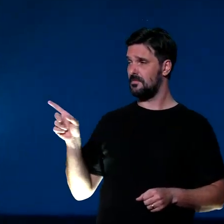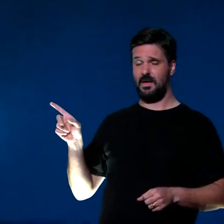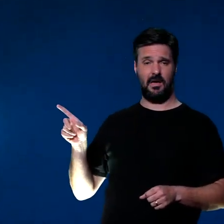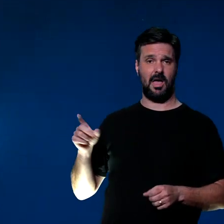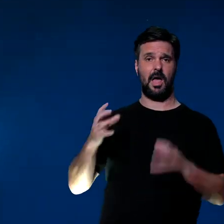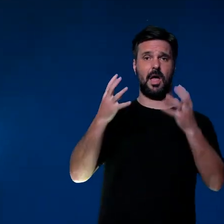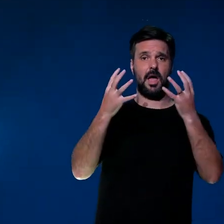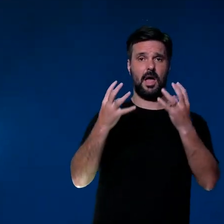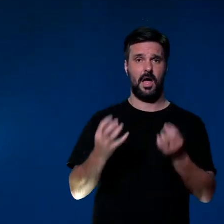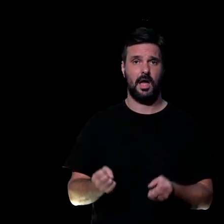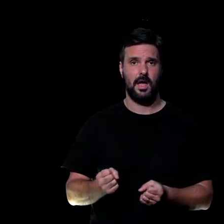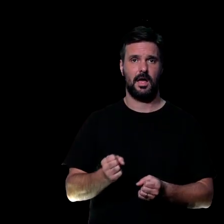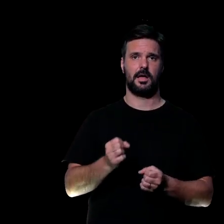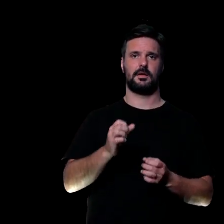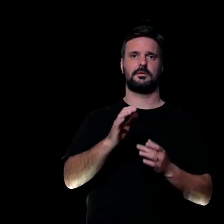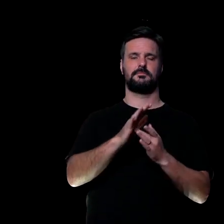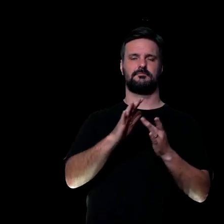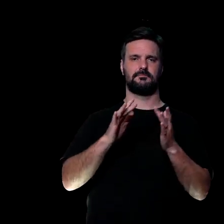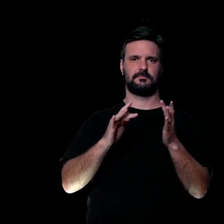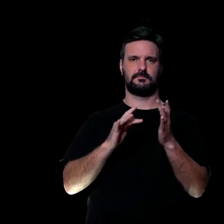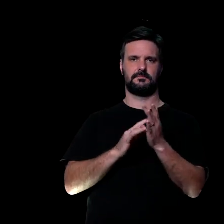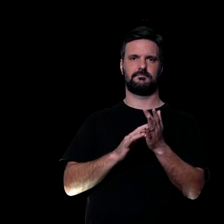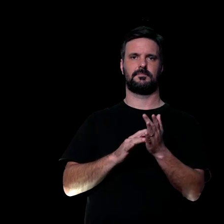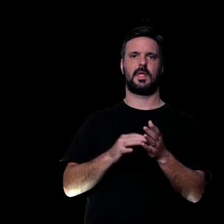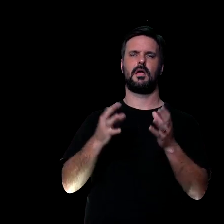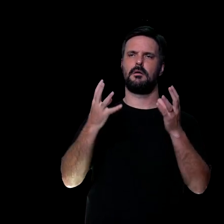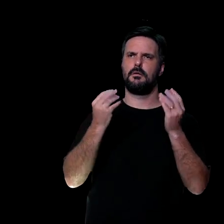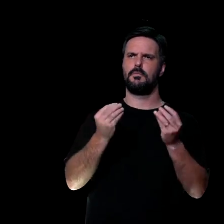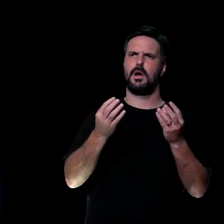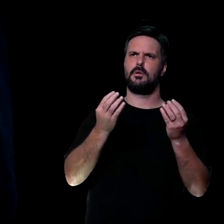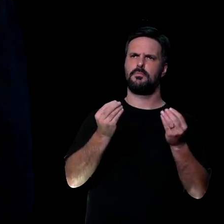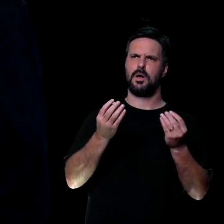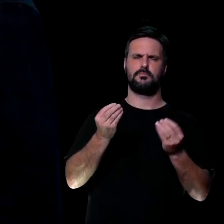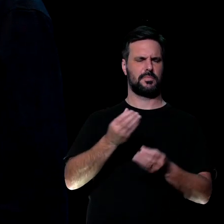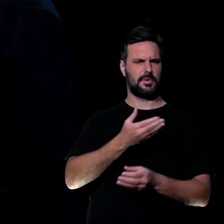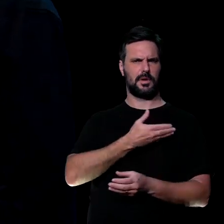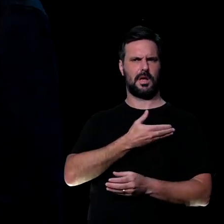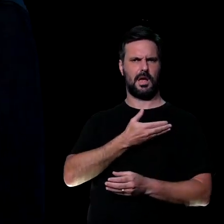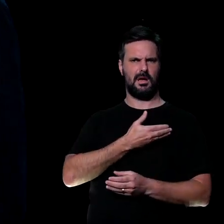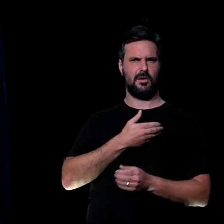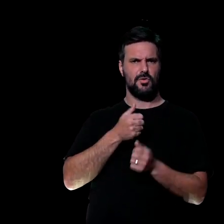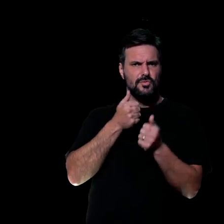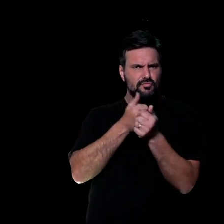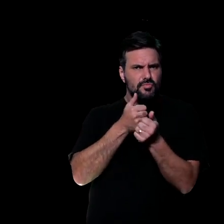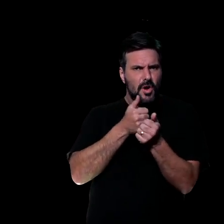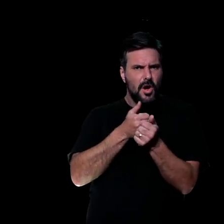e nesses 15 anos, muitos não permaneceram firmes, amigos, próximos,